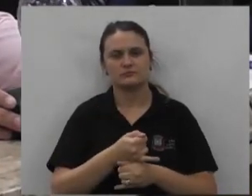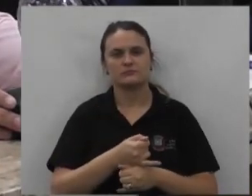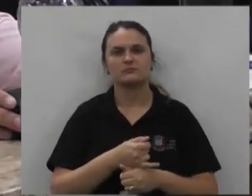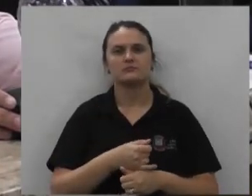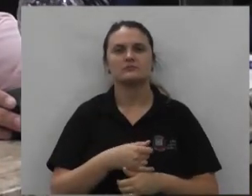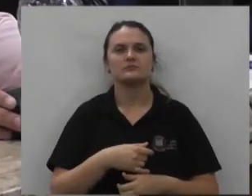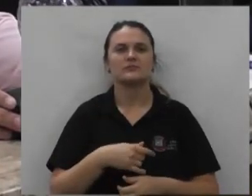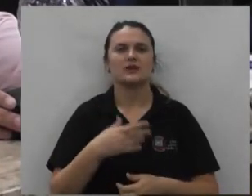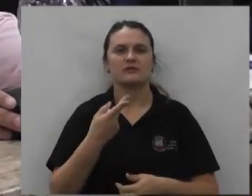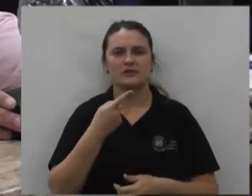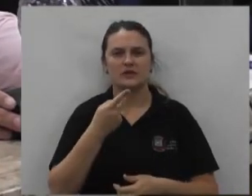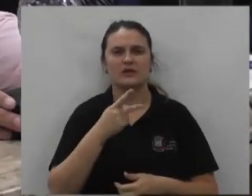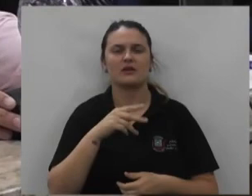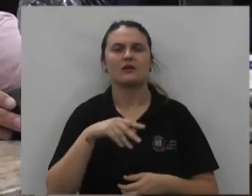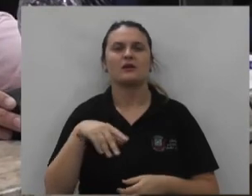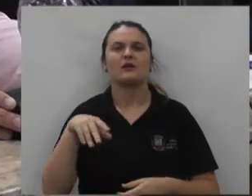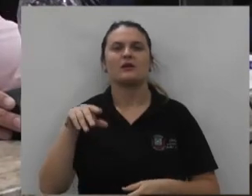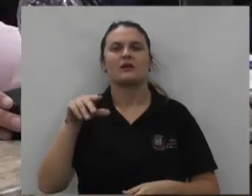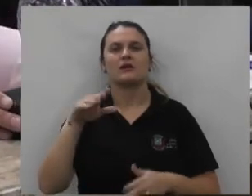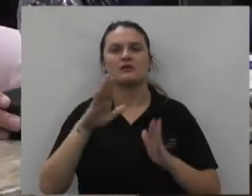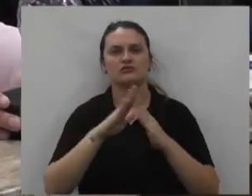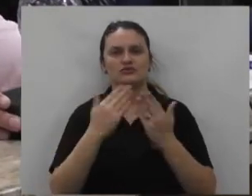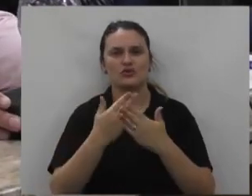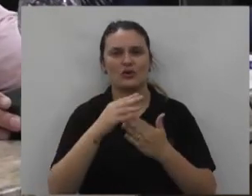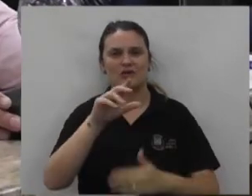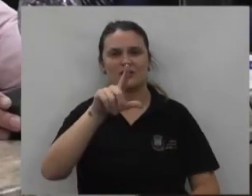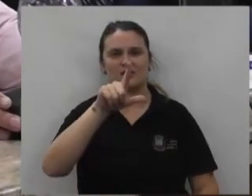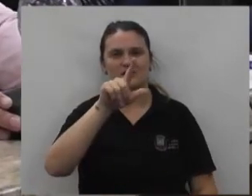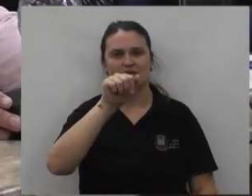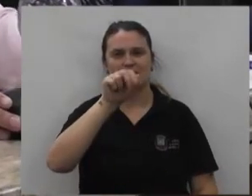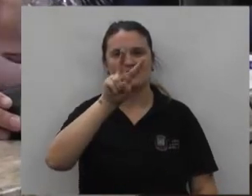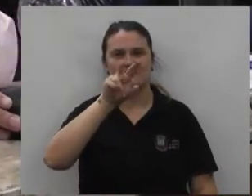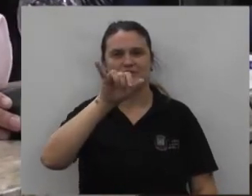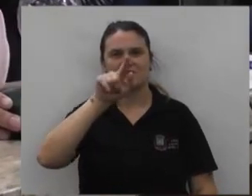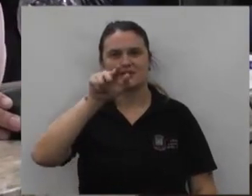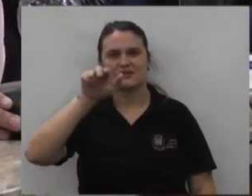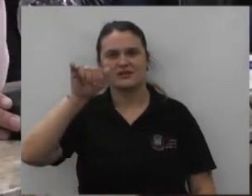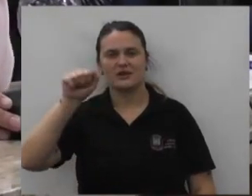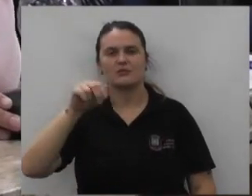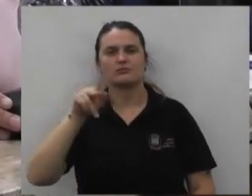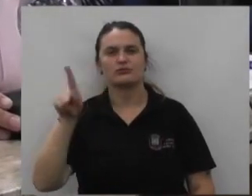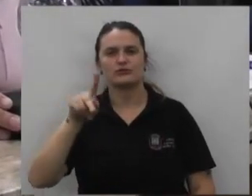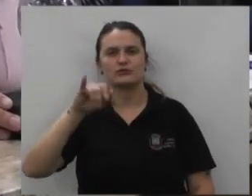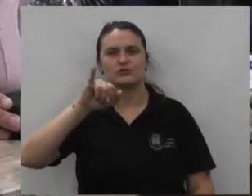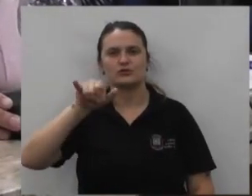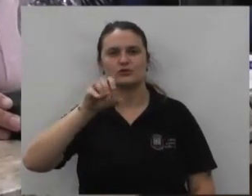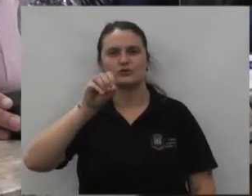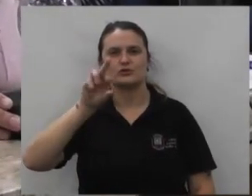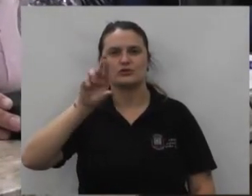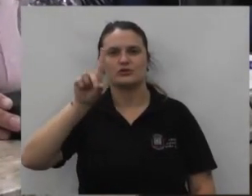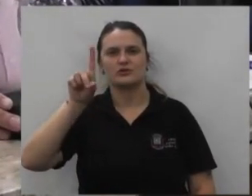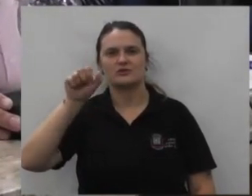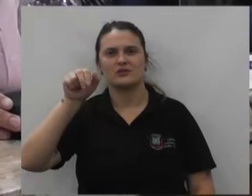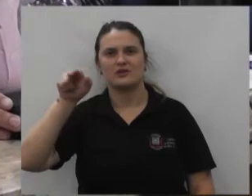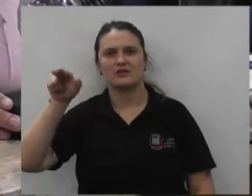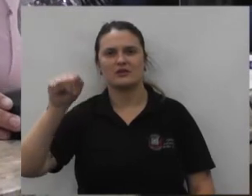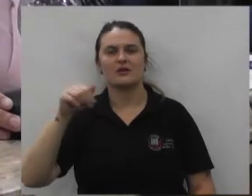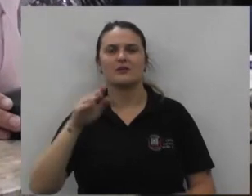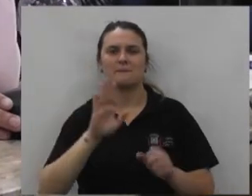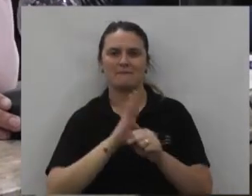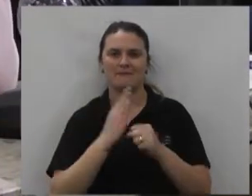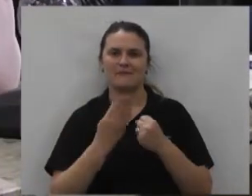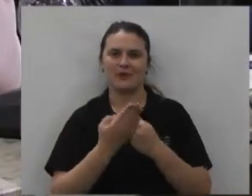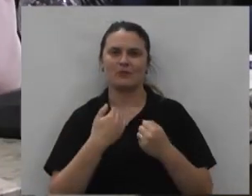para a Lucélia que é representante do CMEI Lavínia a professora Jordana que eu estou não sei se eu estou vendo mas alguém da região